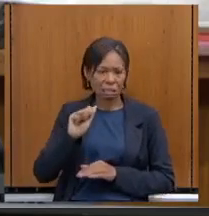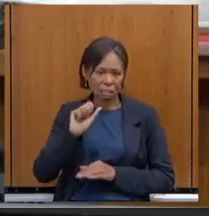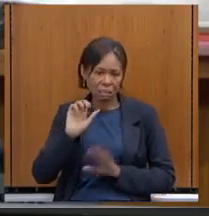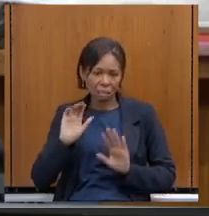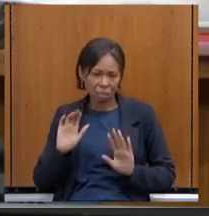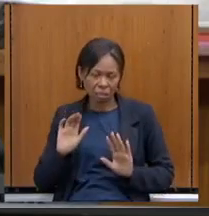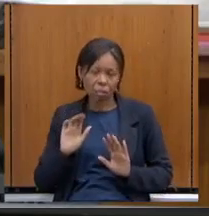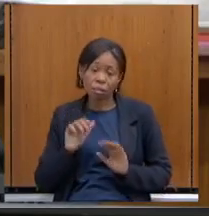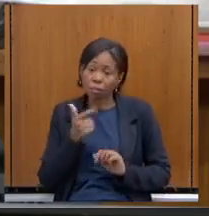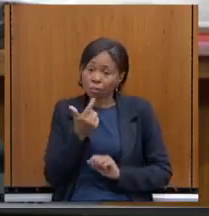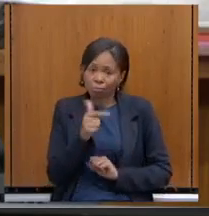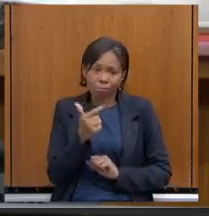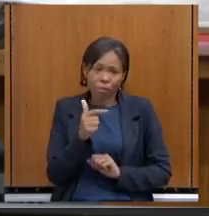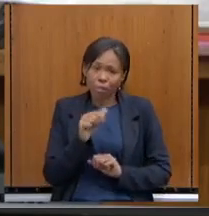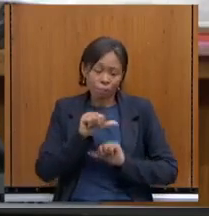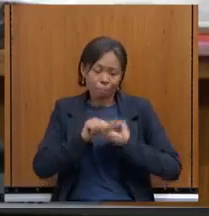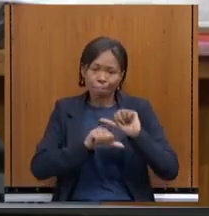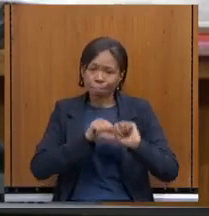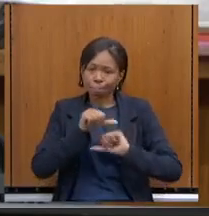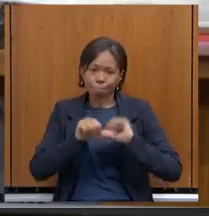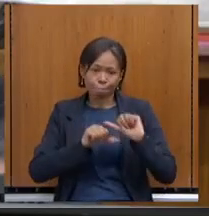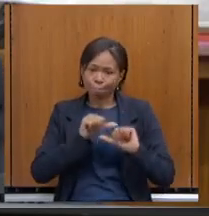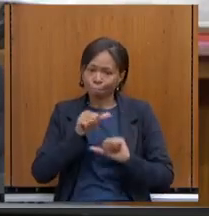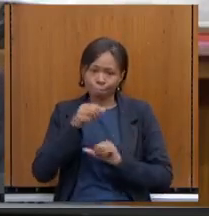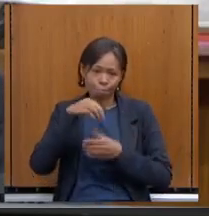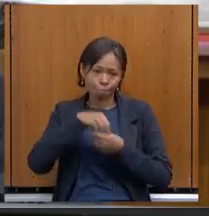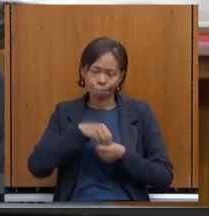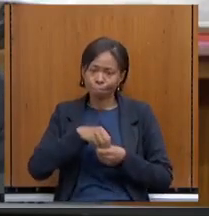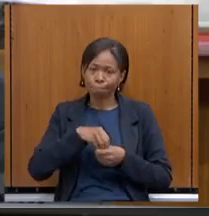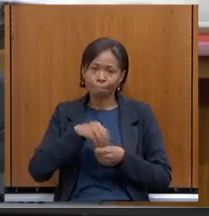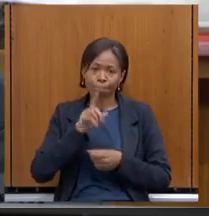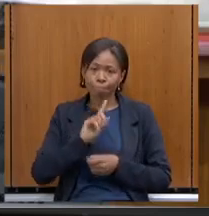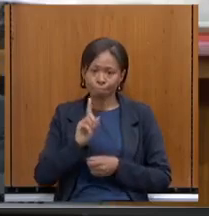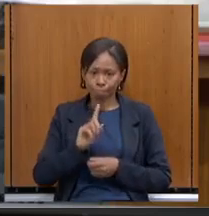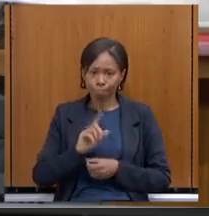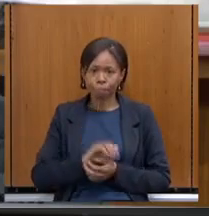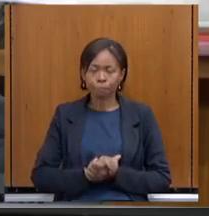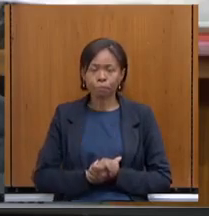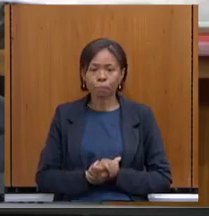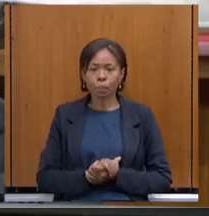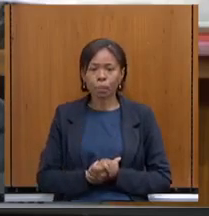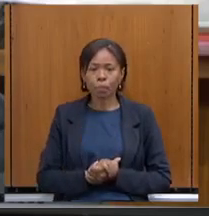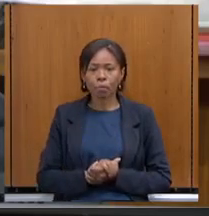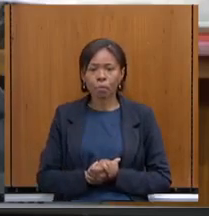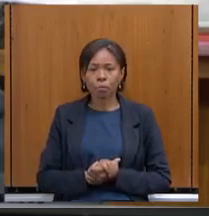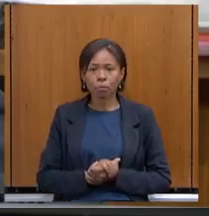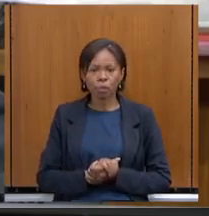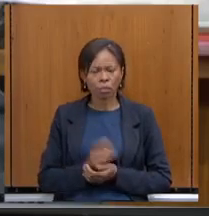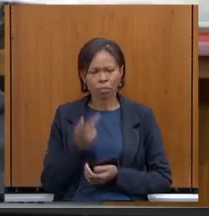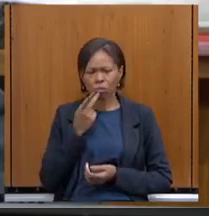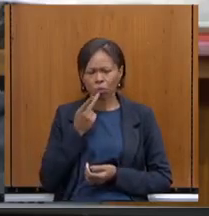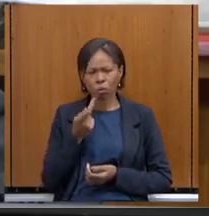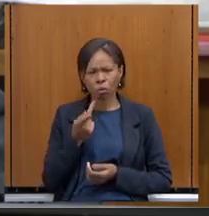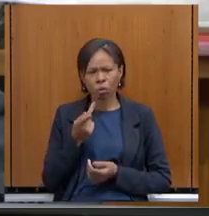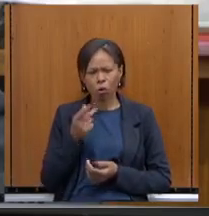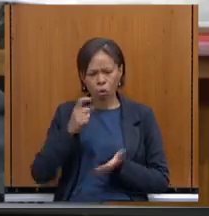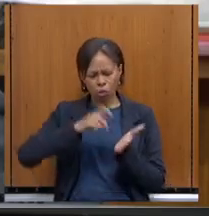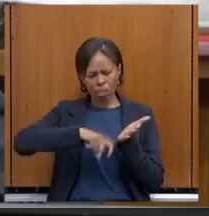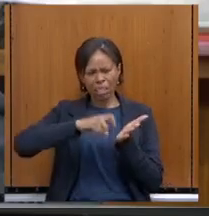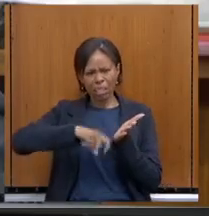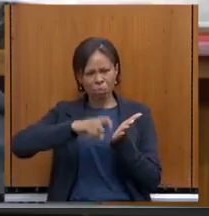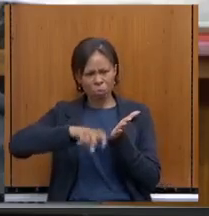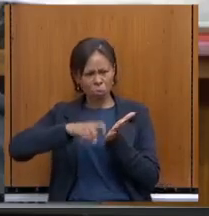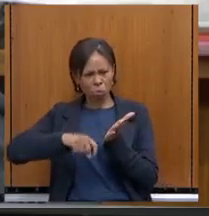nesse processo. Então, teremos, o senhor colocou, aumento de tributos? Não, não existe isso,